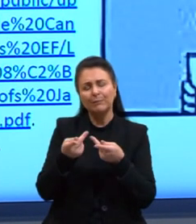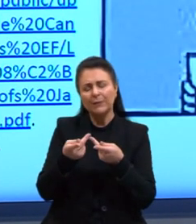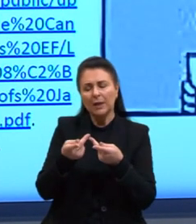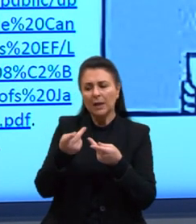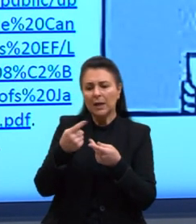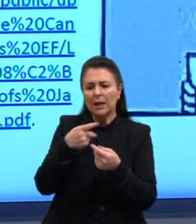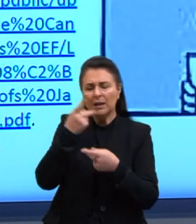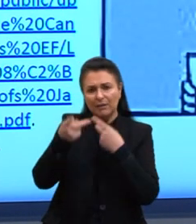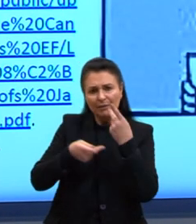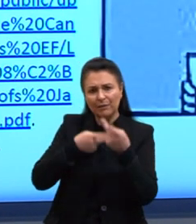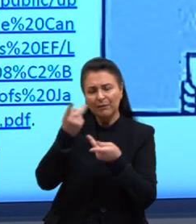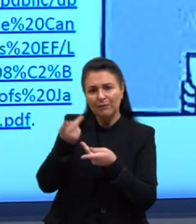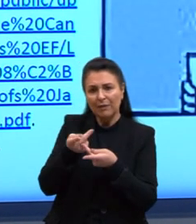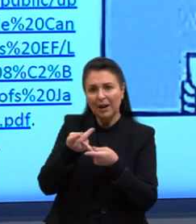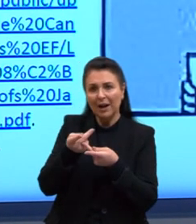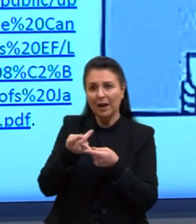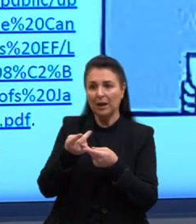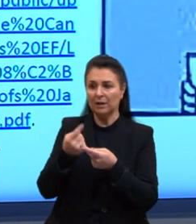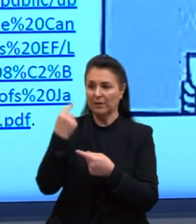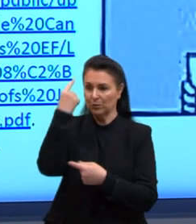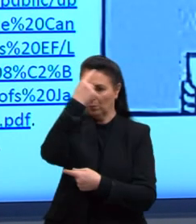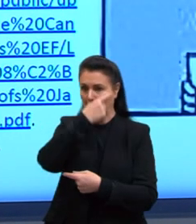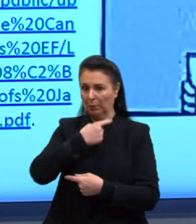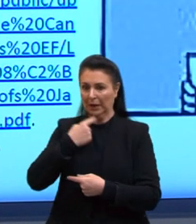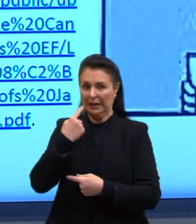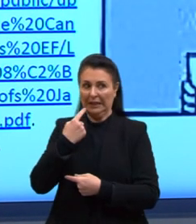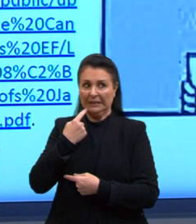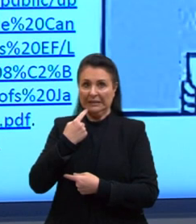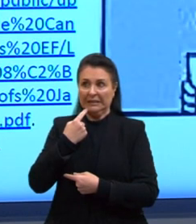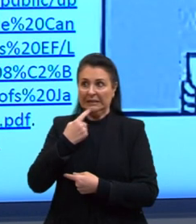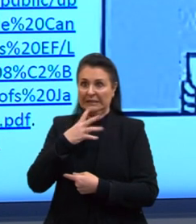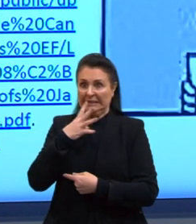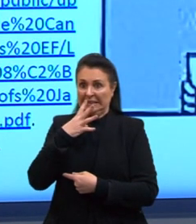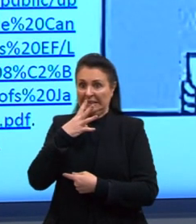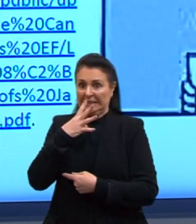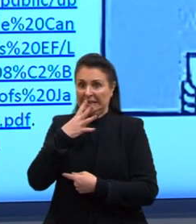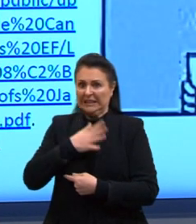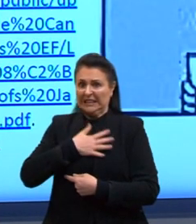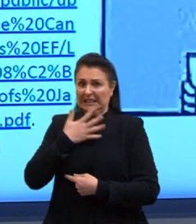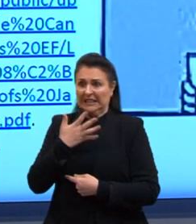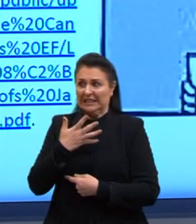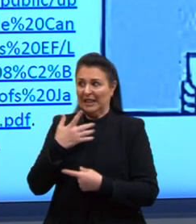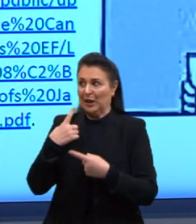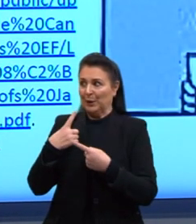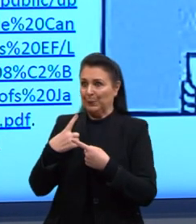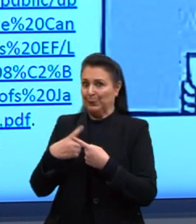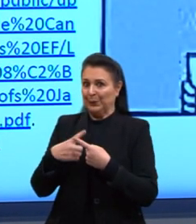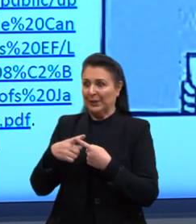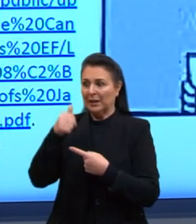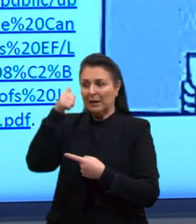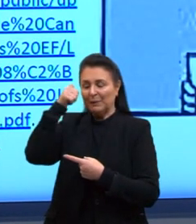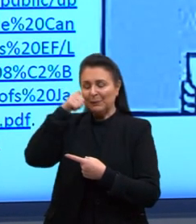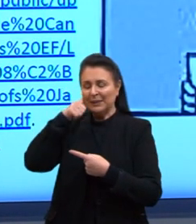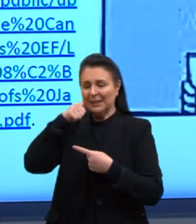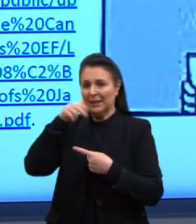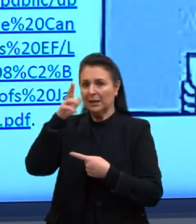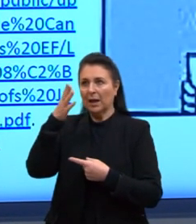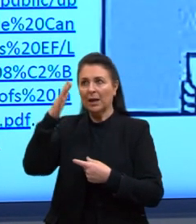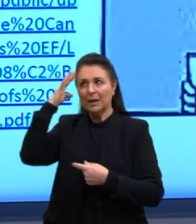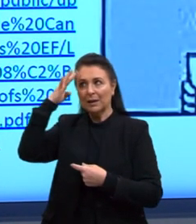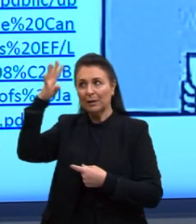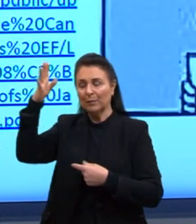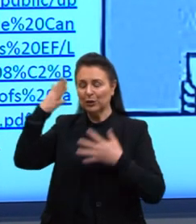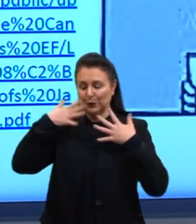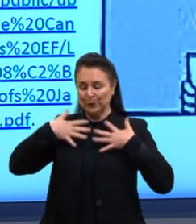ele automaticamente faz uma carinha de assustado e diz, oh, oh, porque ela já se imagina vestidinha aqui de noiva